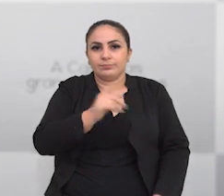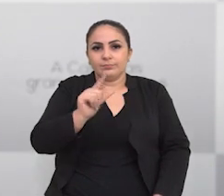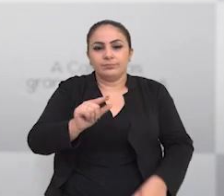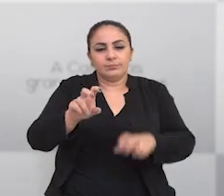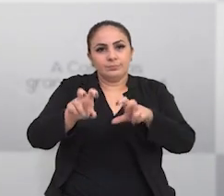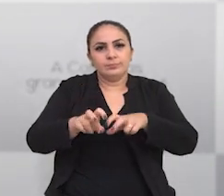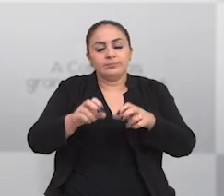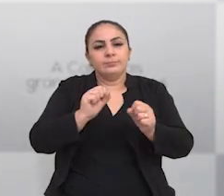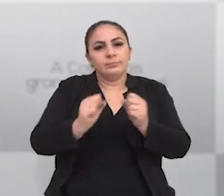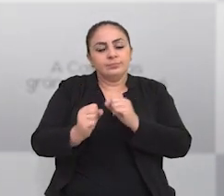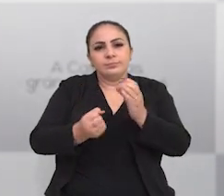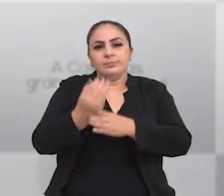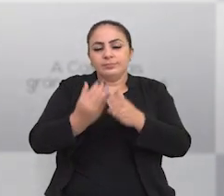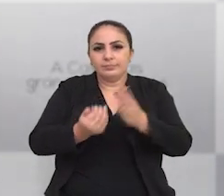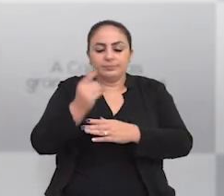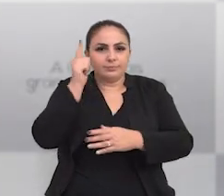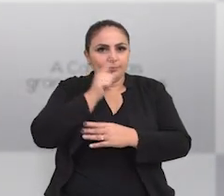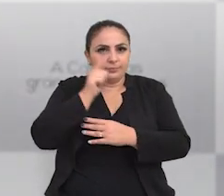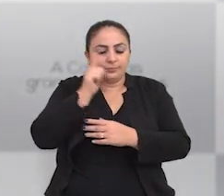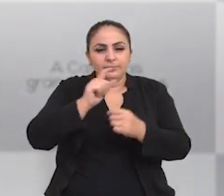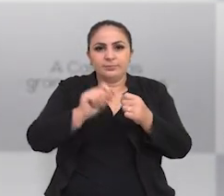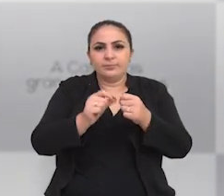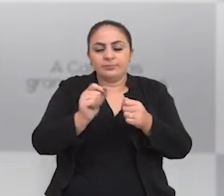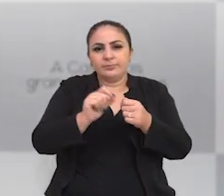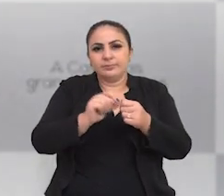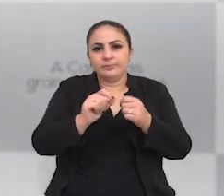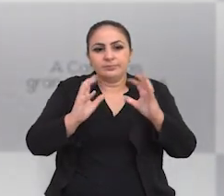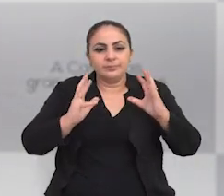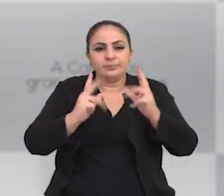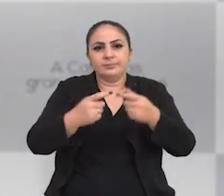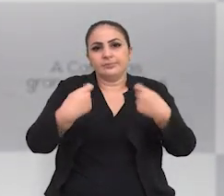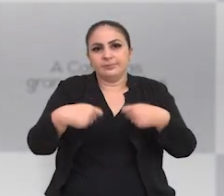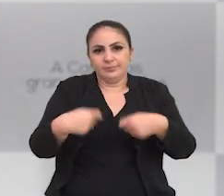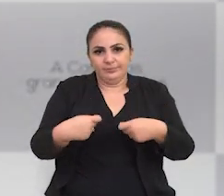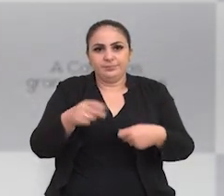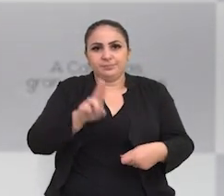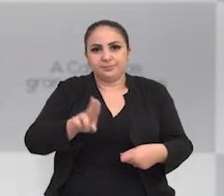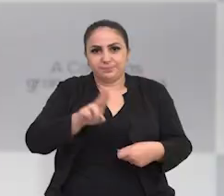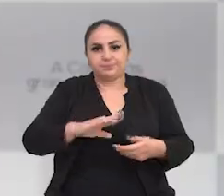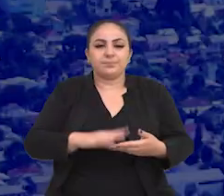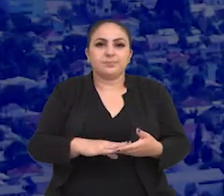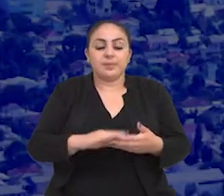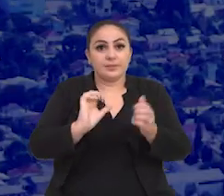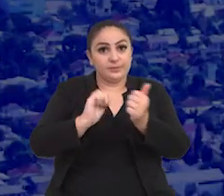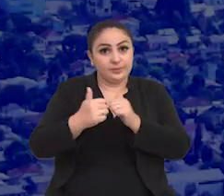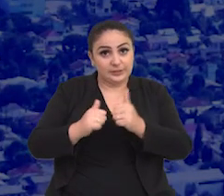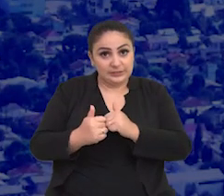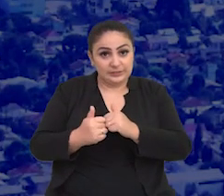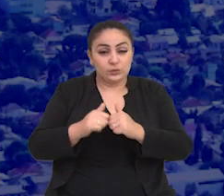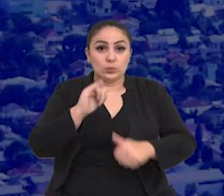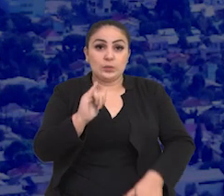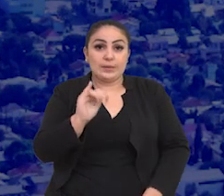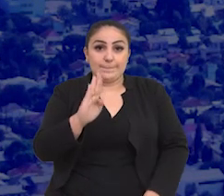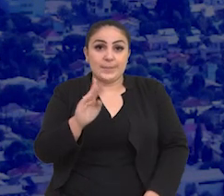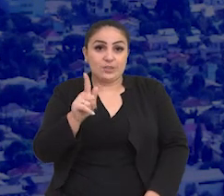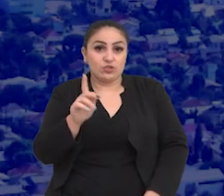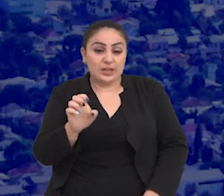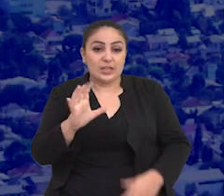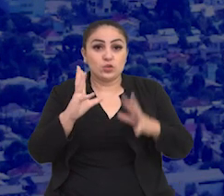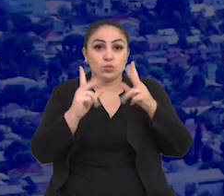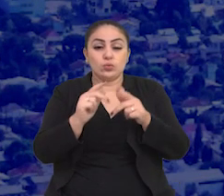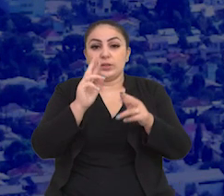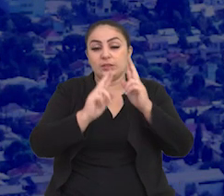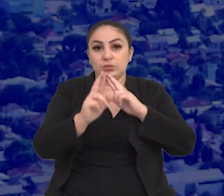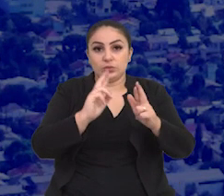propriedades estão produzindo, para poder fornecer essa demanda de consumo. Avaliação do IBGE